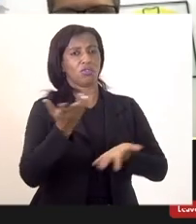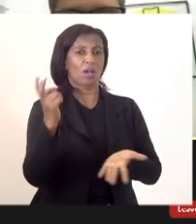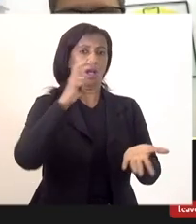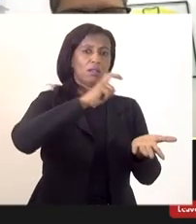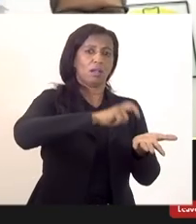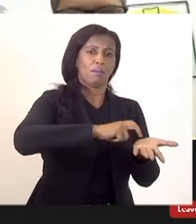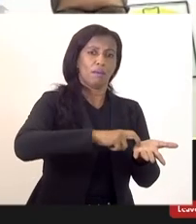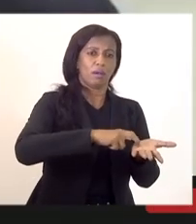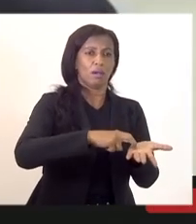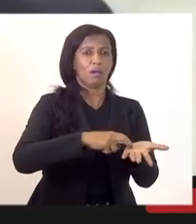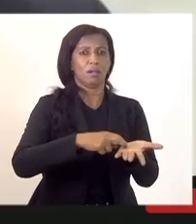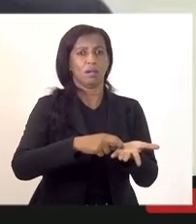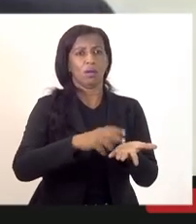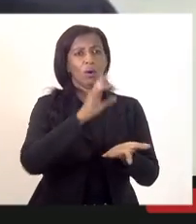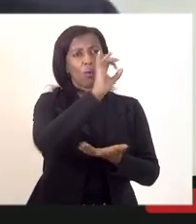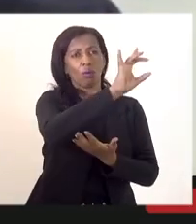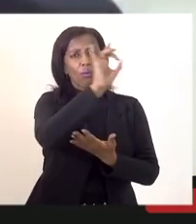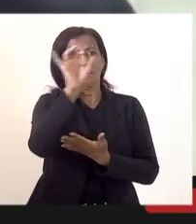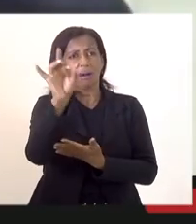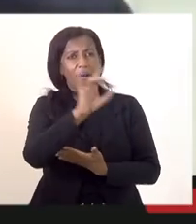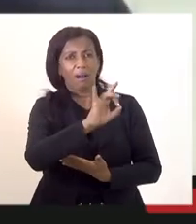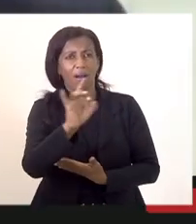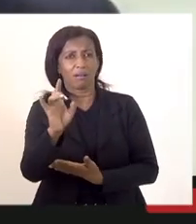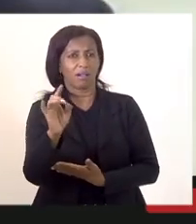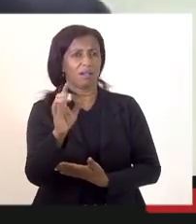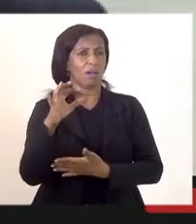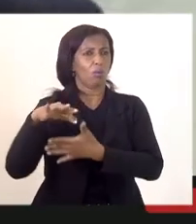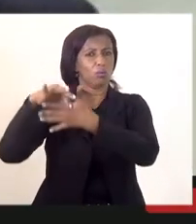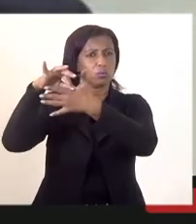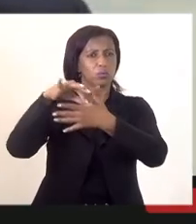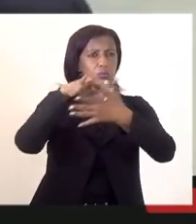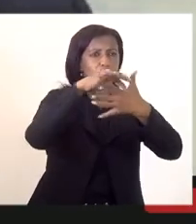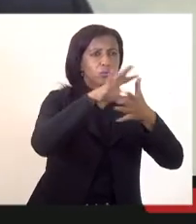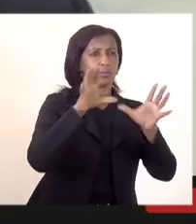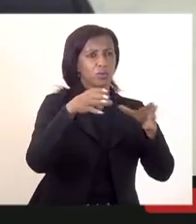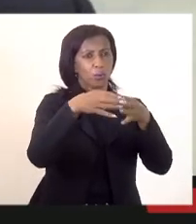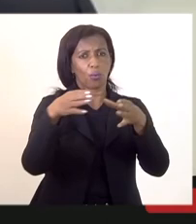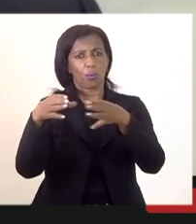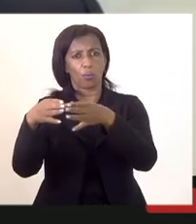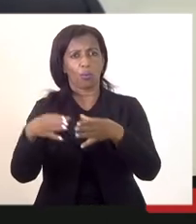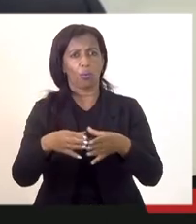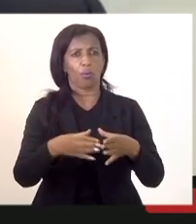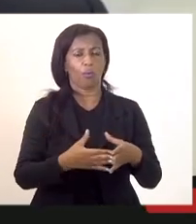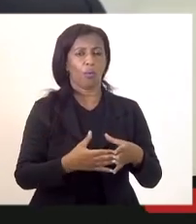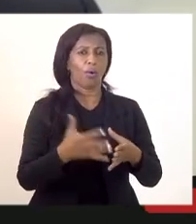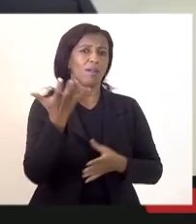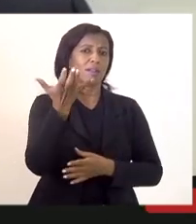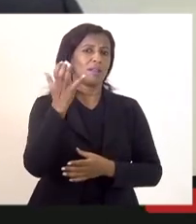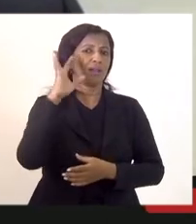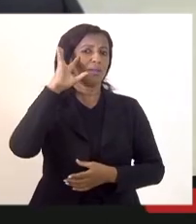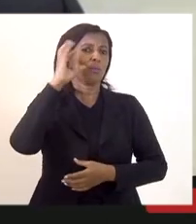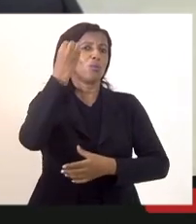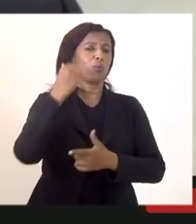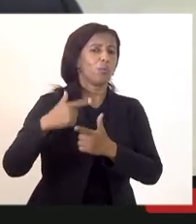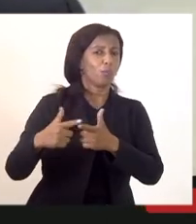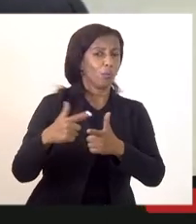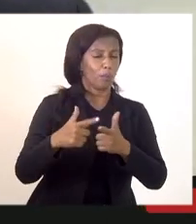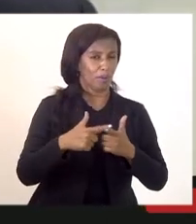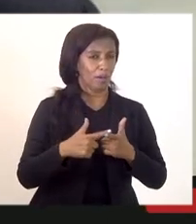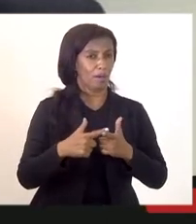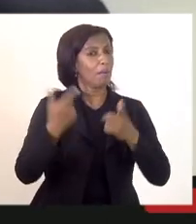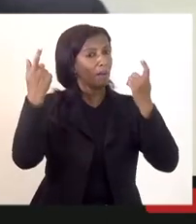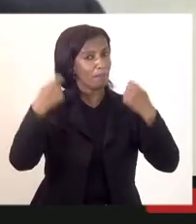a Excelência no intuito realmente de solucionar o problema mas tem que ser algo